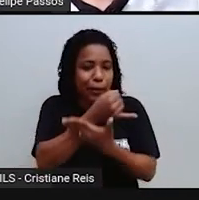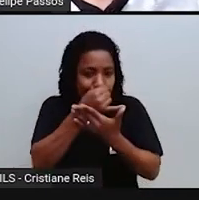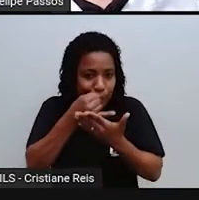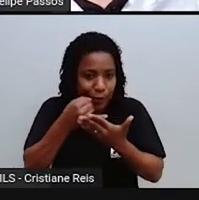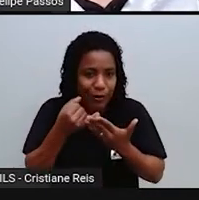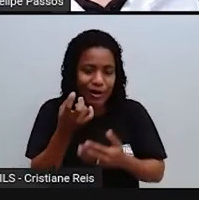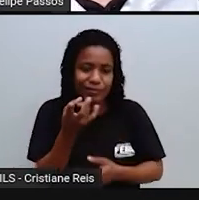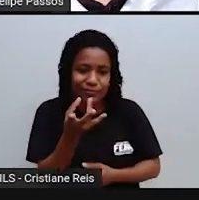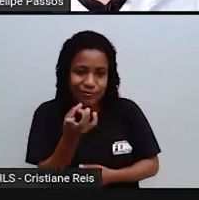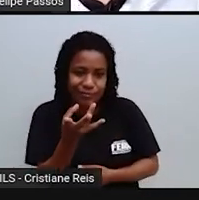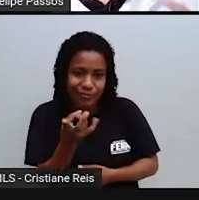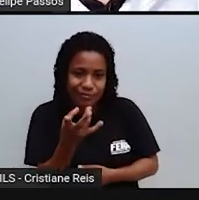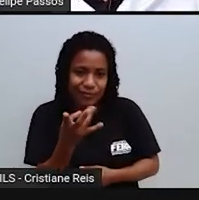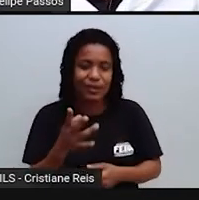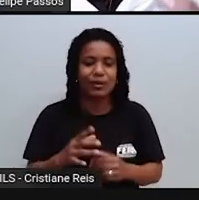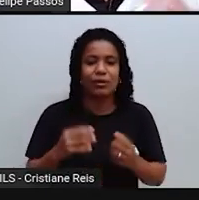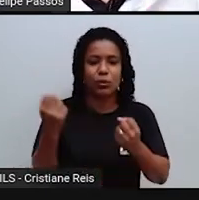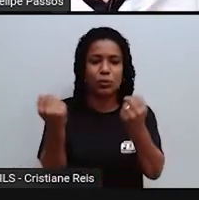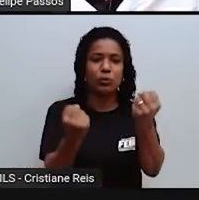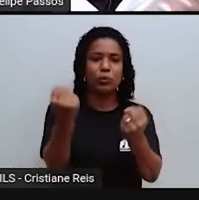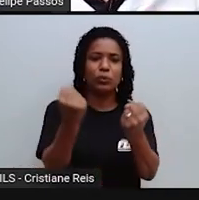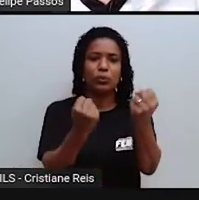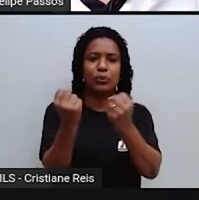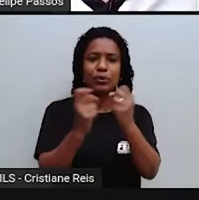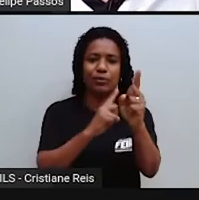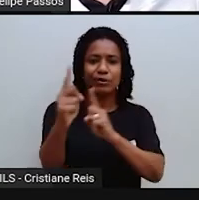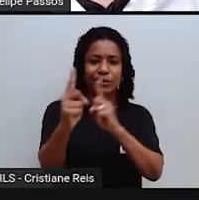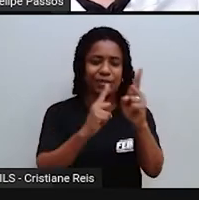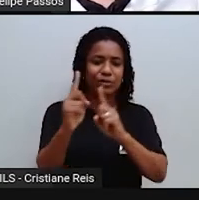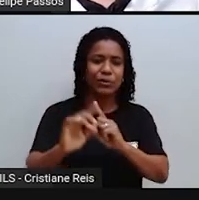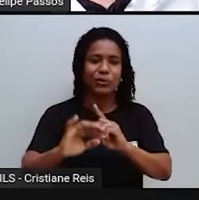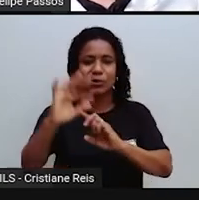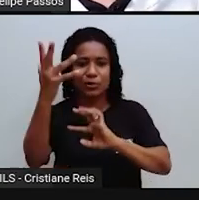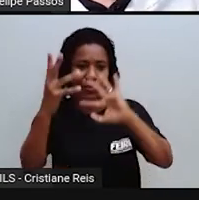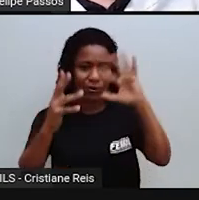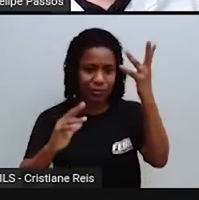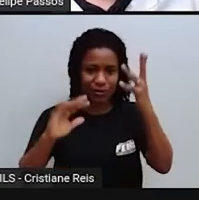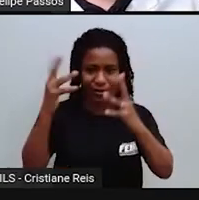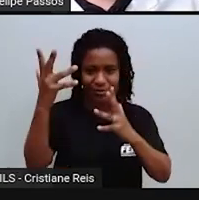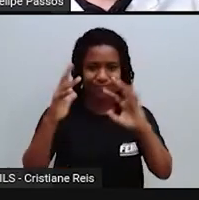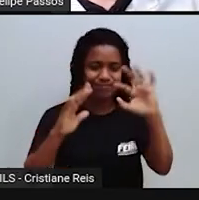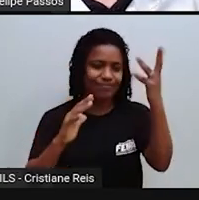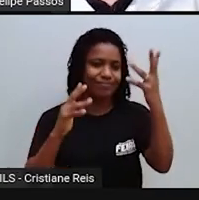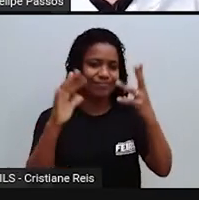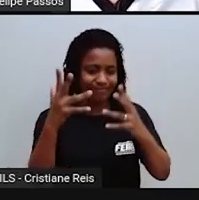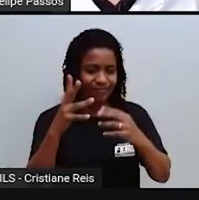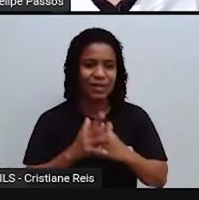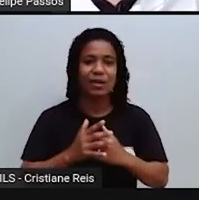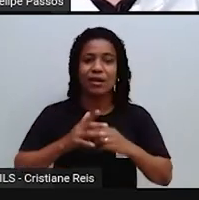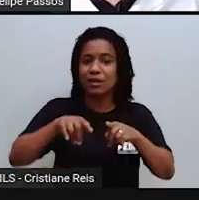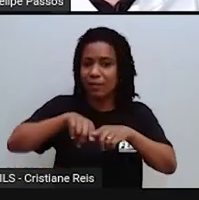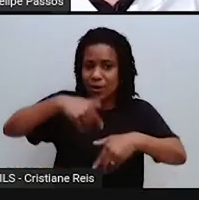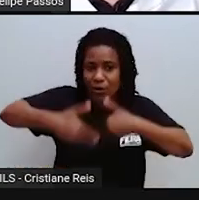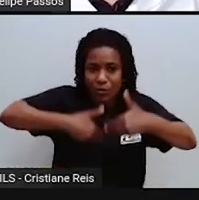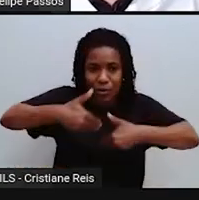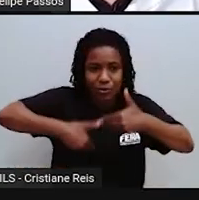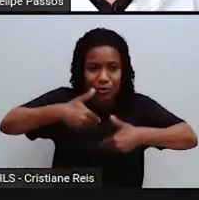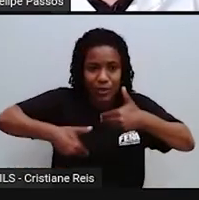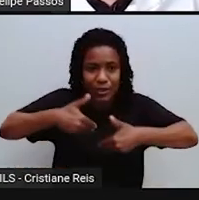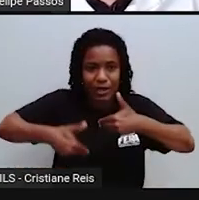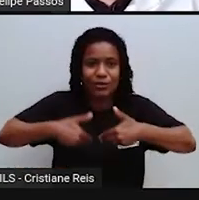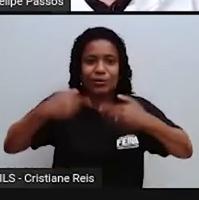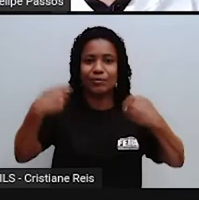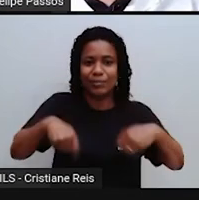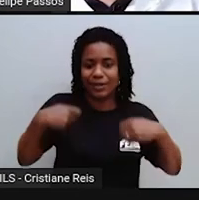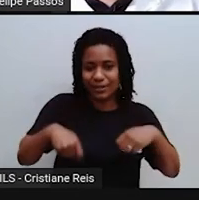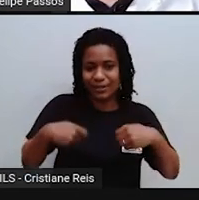de autocuidado, as pessoas não prestam atenção nos sintomas que o corpo vai mostrando. Isso é um problema. Eu vou dar uma acelerada agora, certo, gente? Que a